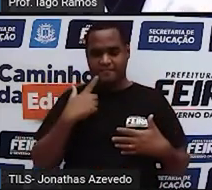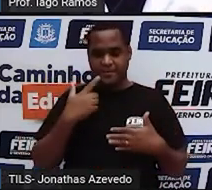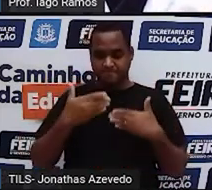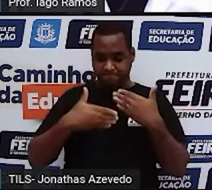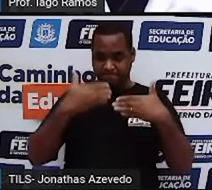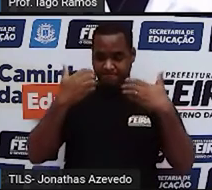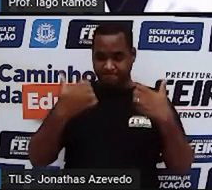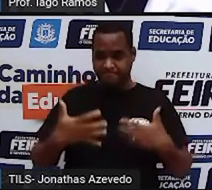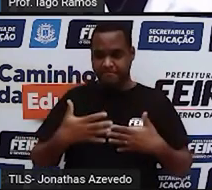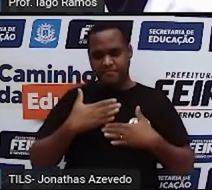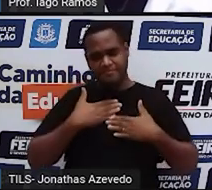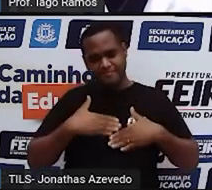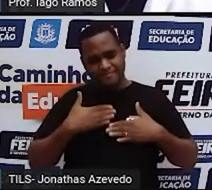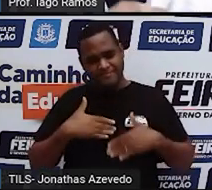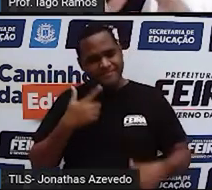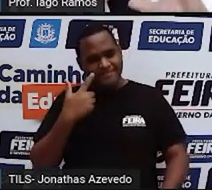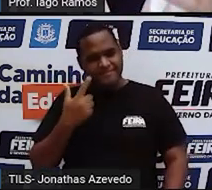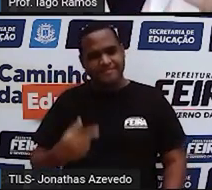a passo. Olha só.